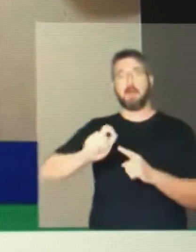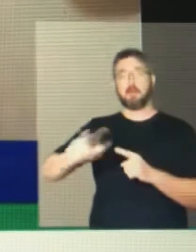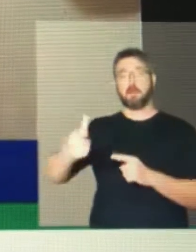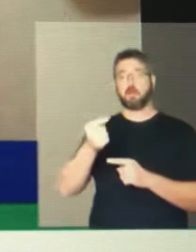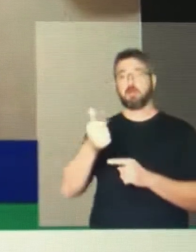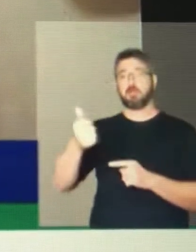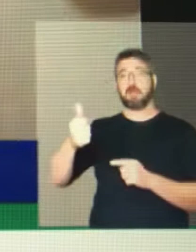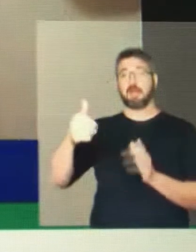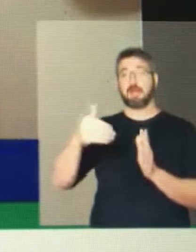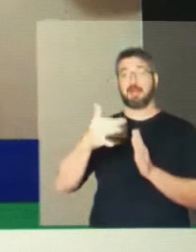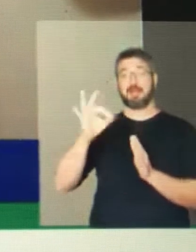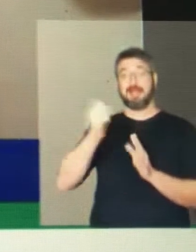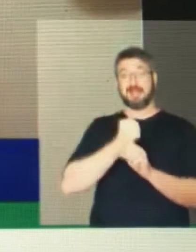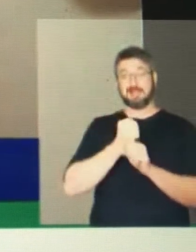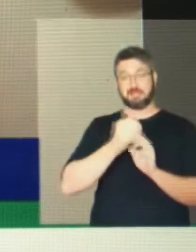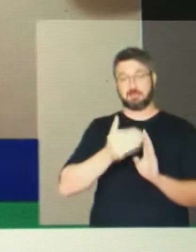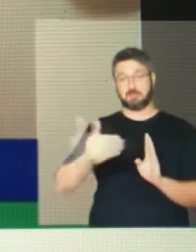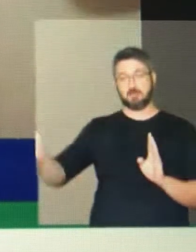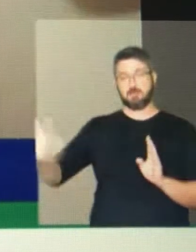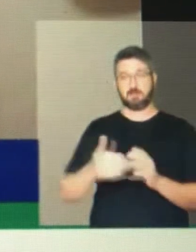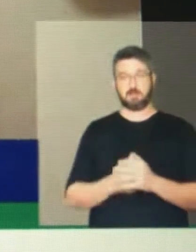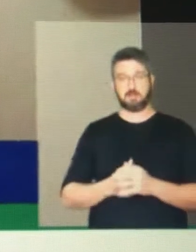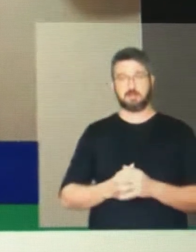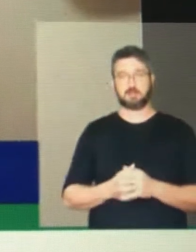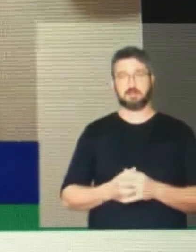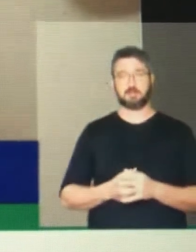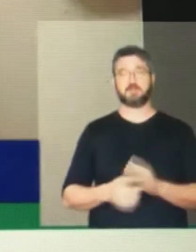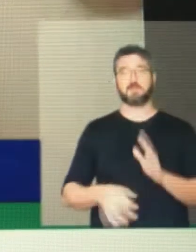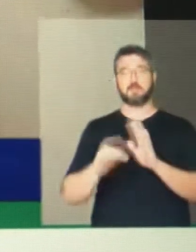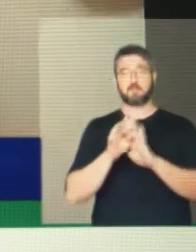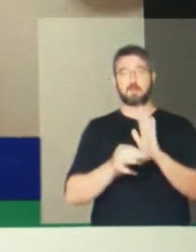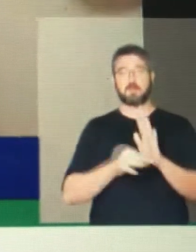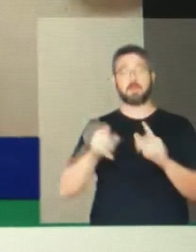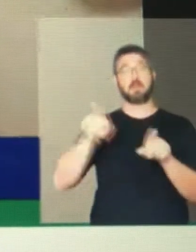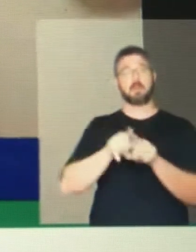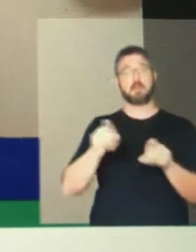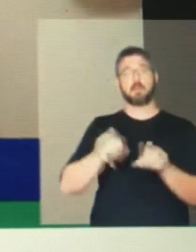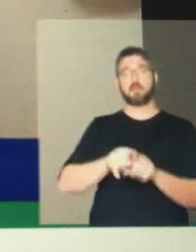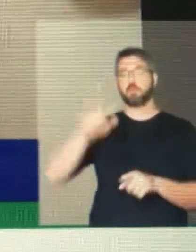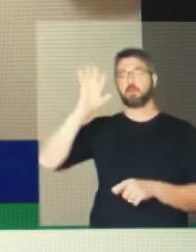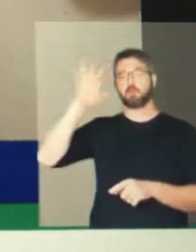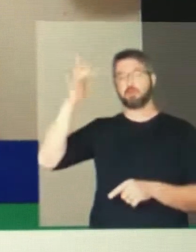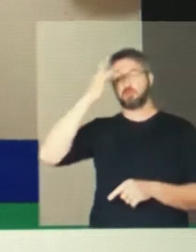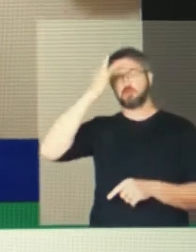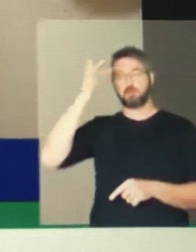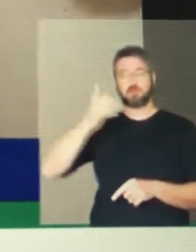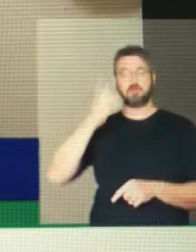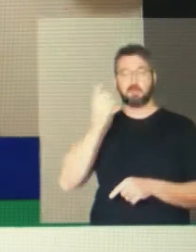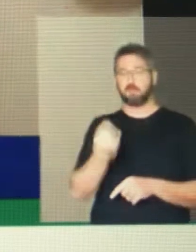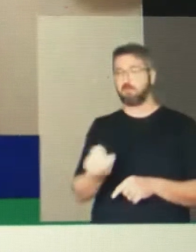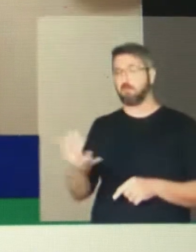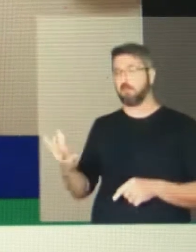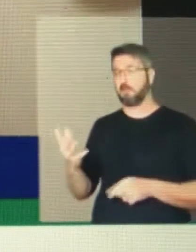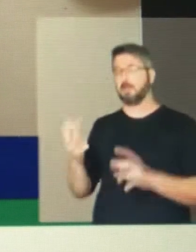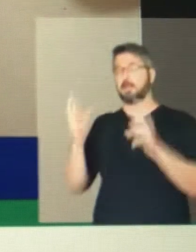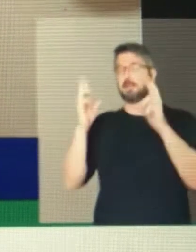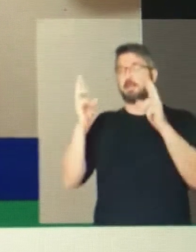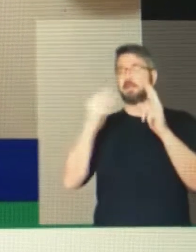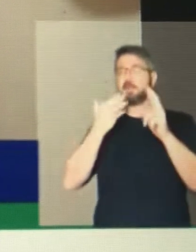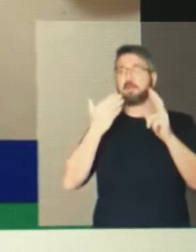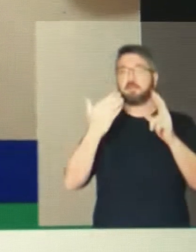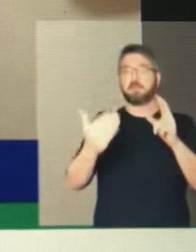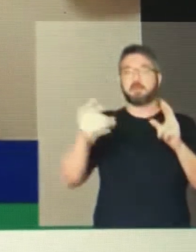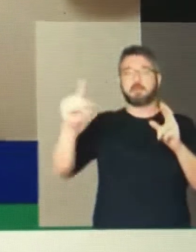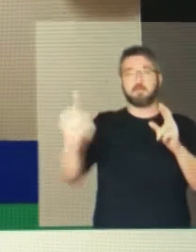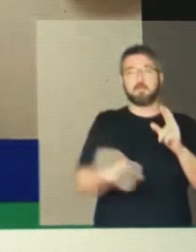muitos parlamentares e esperança de milhares de brasileiros no campo, eu quero contar com a sensibilidade de todos